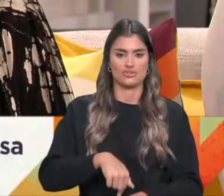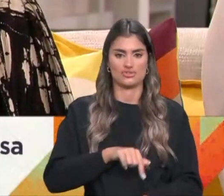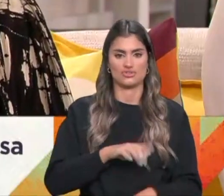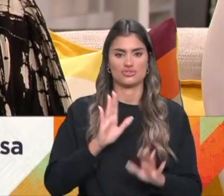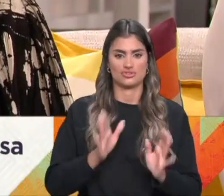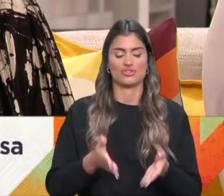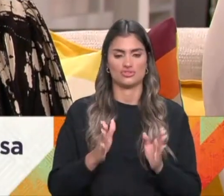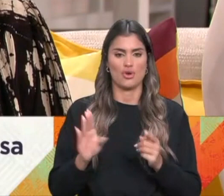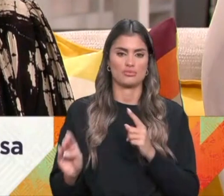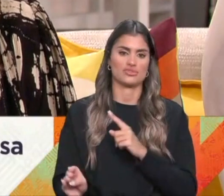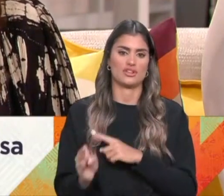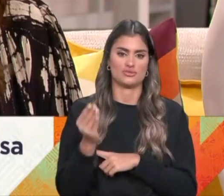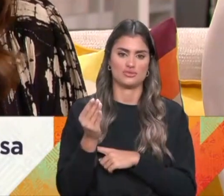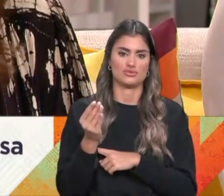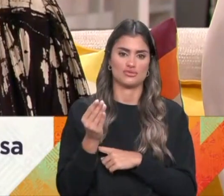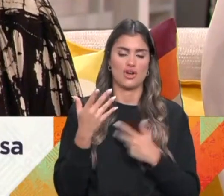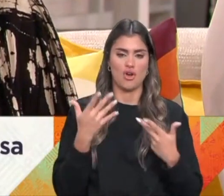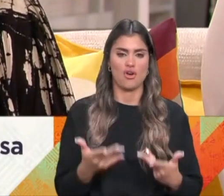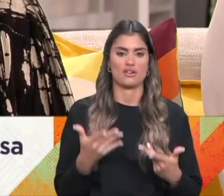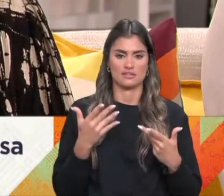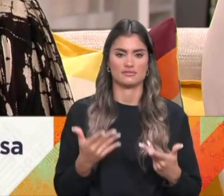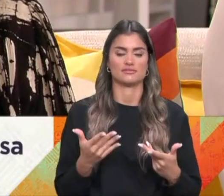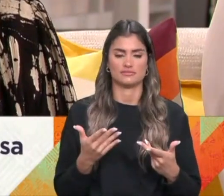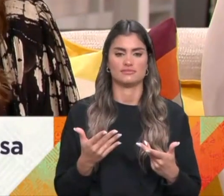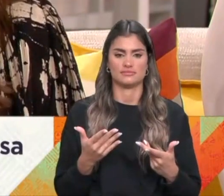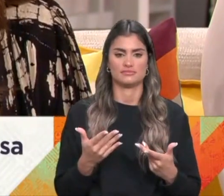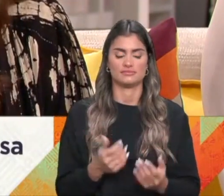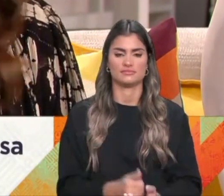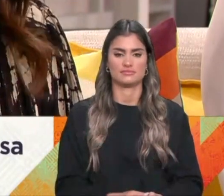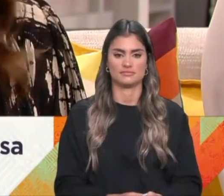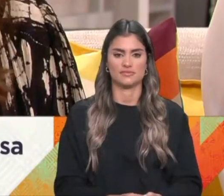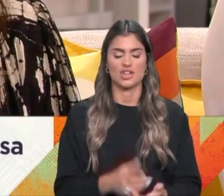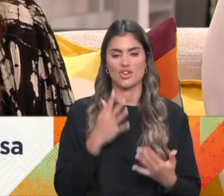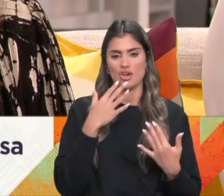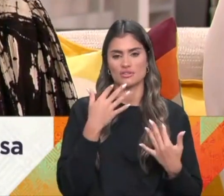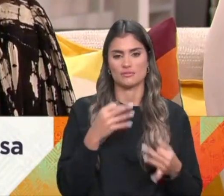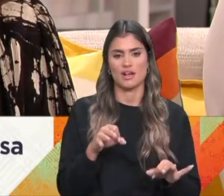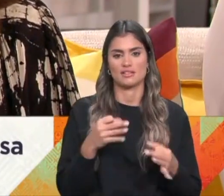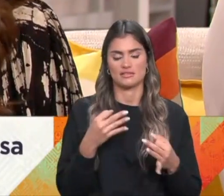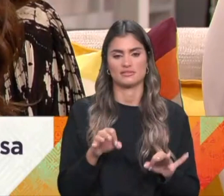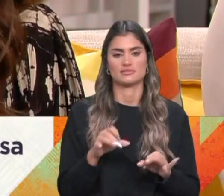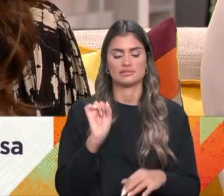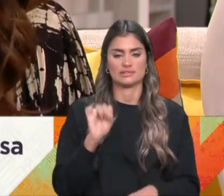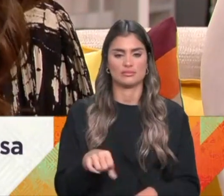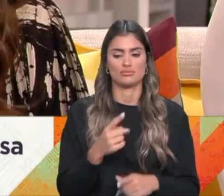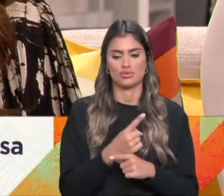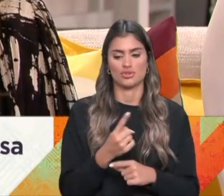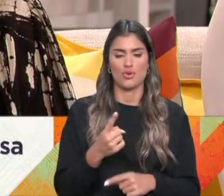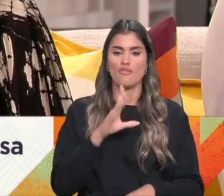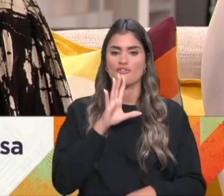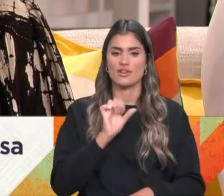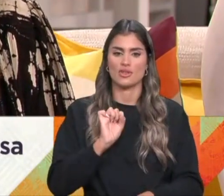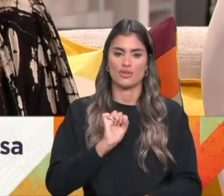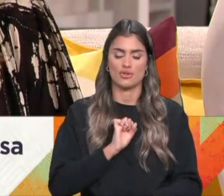peças mais atuais, desenhos mais contemporâneos. Você tem que acompanhar também o mercado, não Até porque eu tenho duas filhas a trabalhar